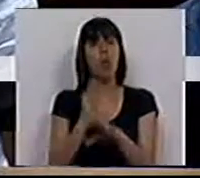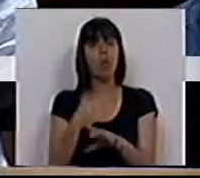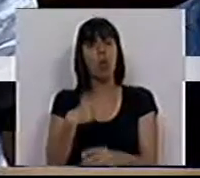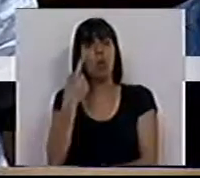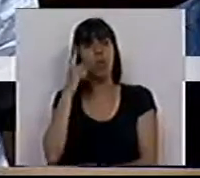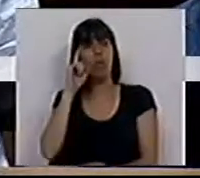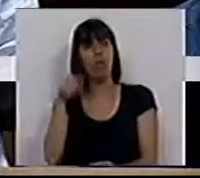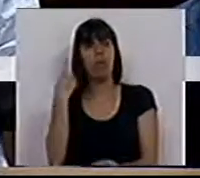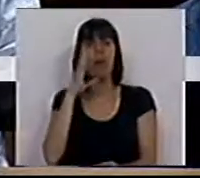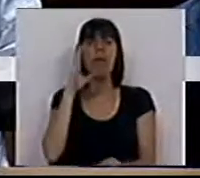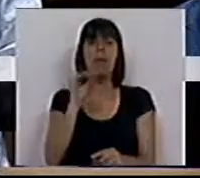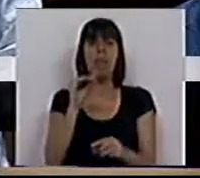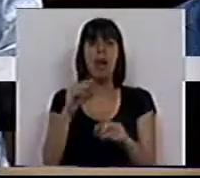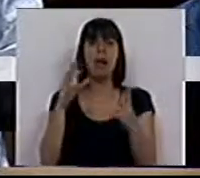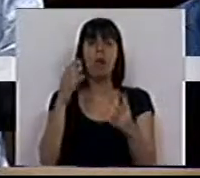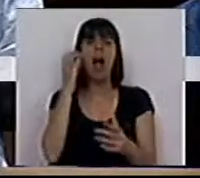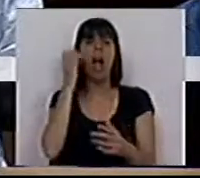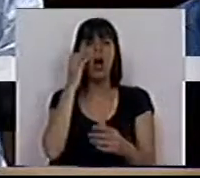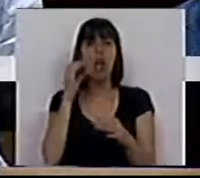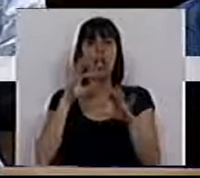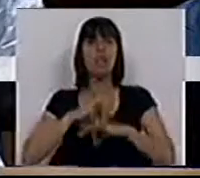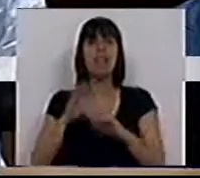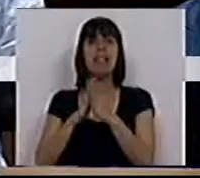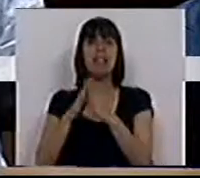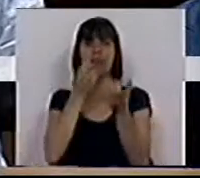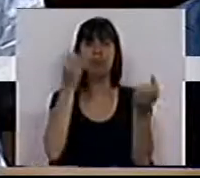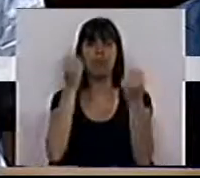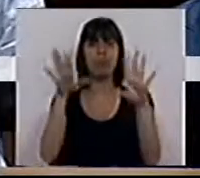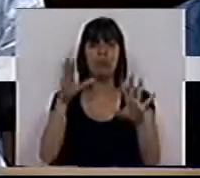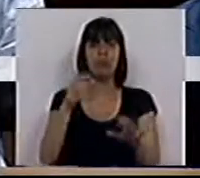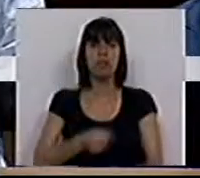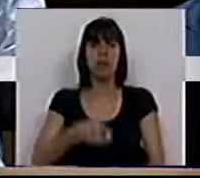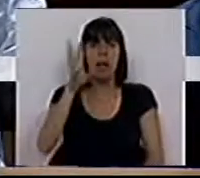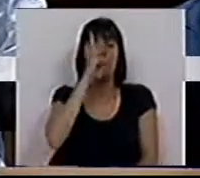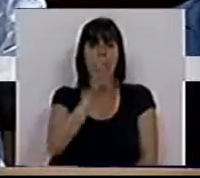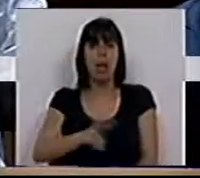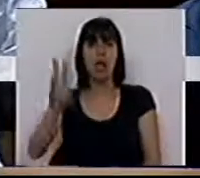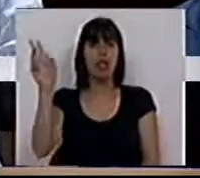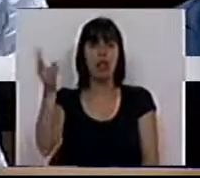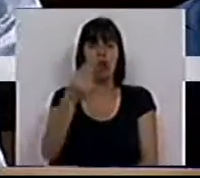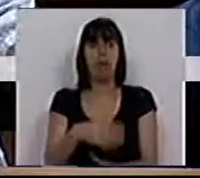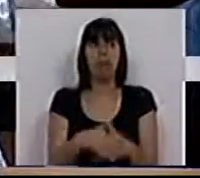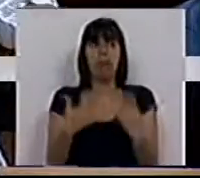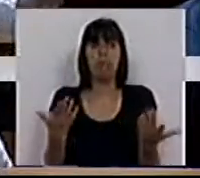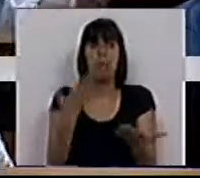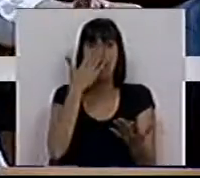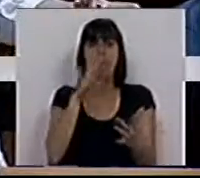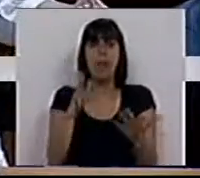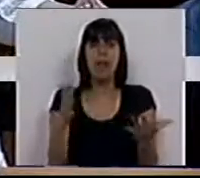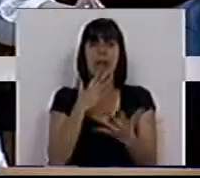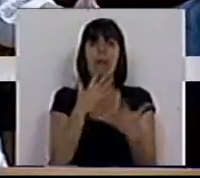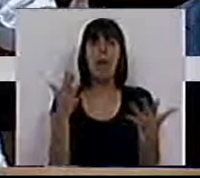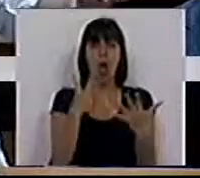caso que conhecemos do Banco Espírito Santo Angola, em que desapareceram centenas de milhões de euros. Bom, e parece que boa